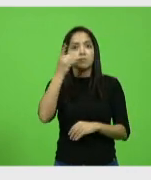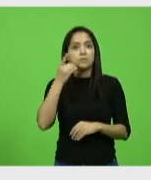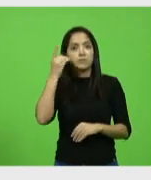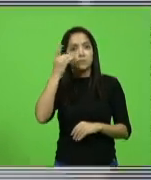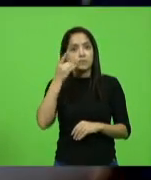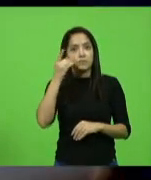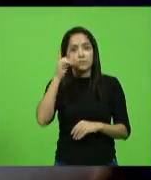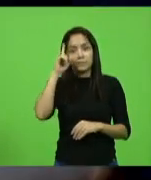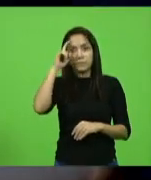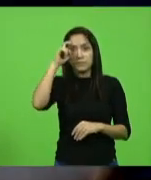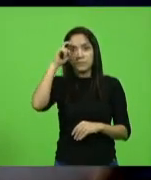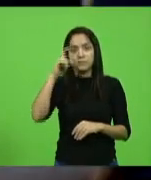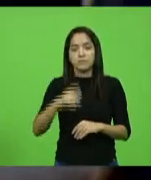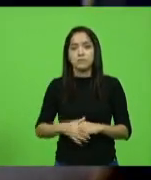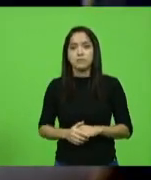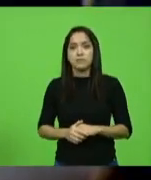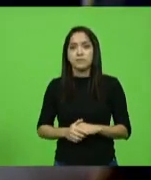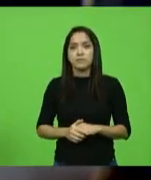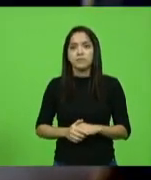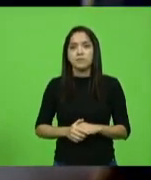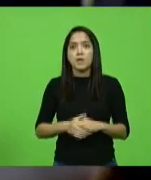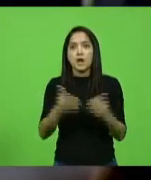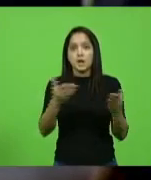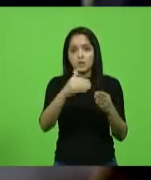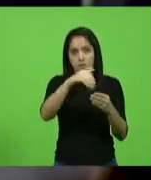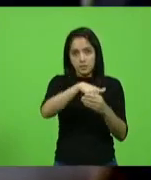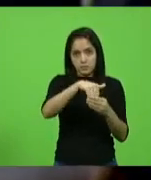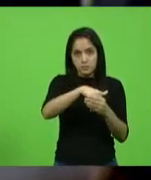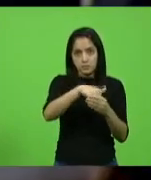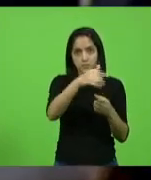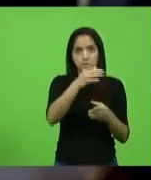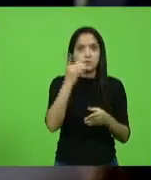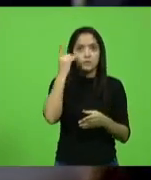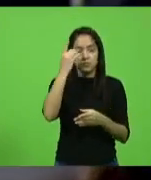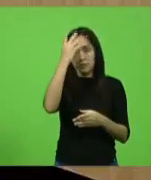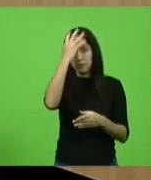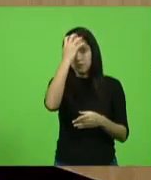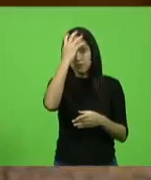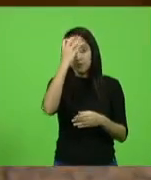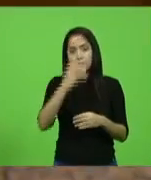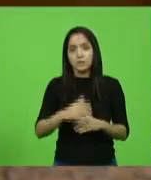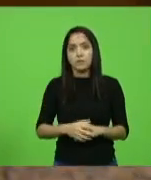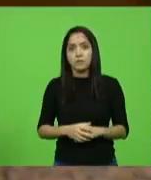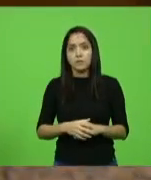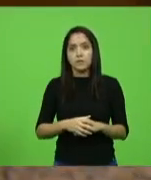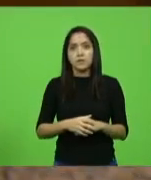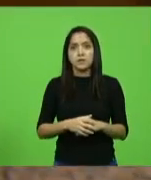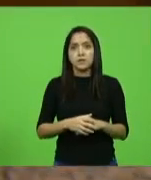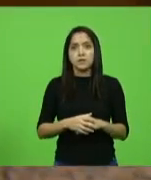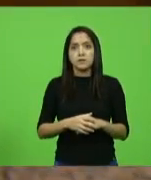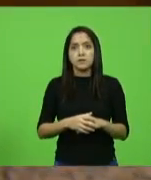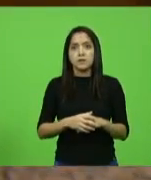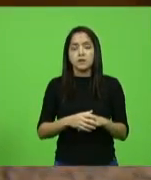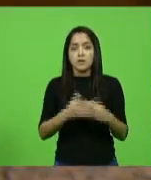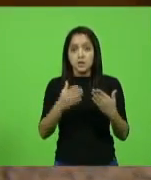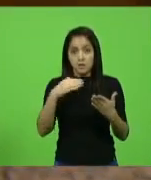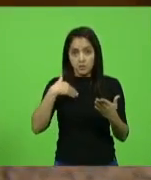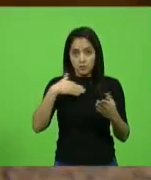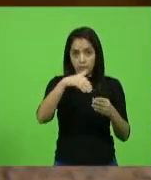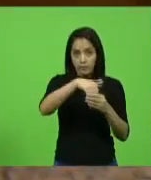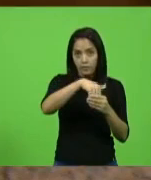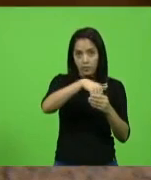Marcos Vieira. Como vota o deputado Ismael dos Santos. Senhor presidente, seguindo a liderança, voto